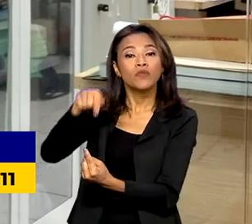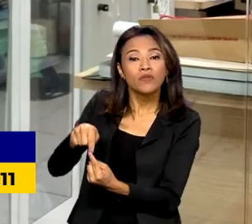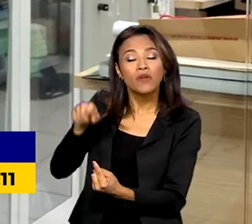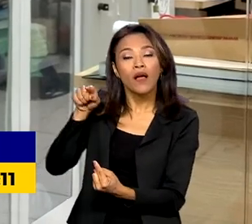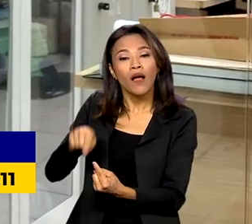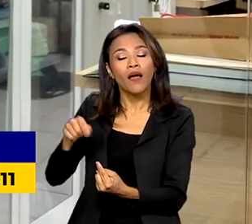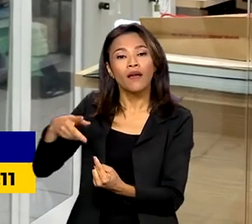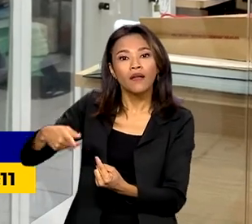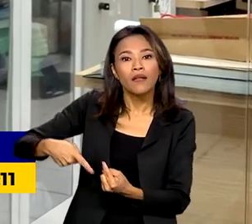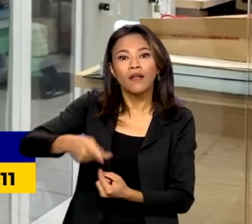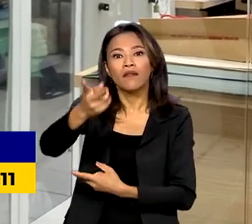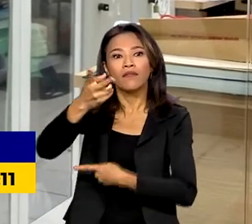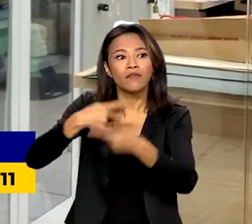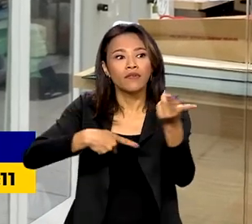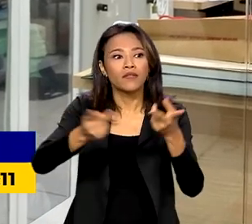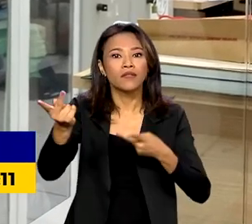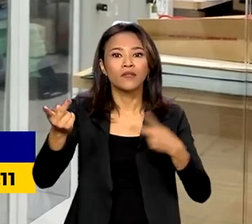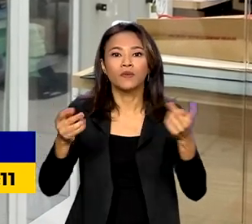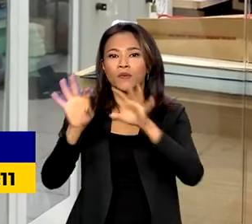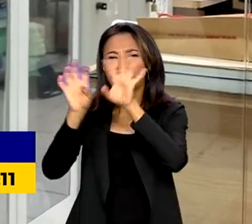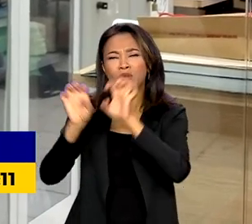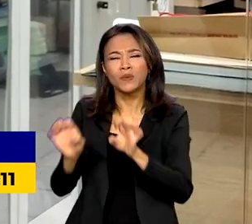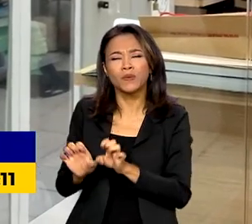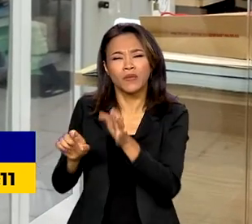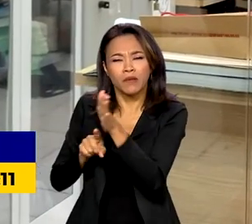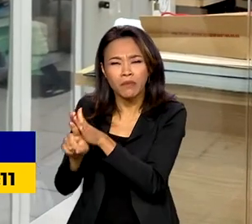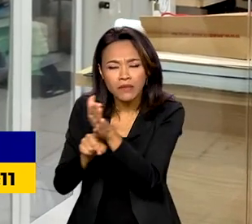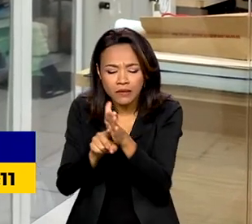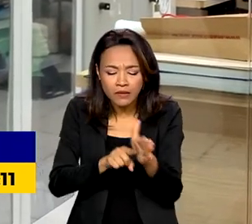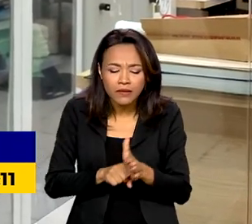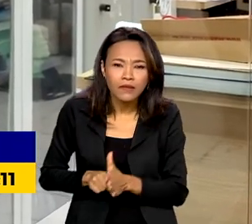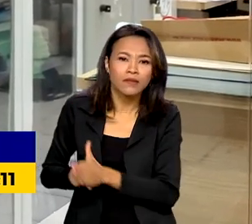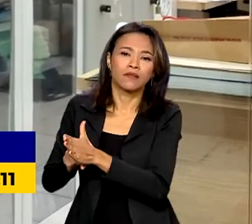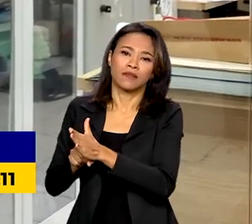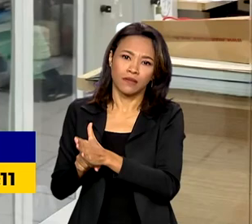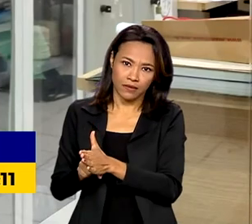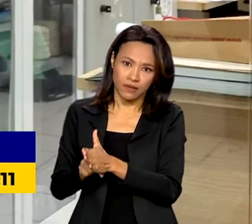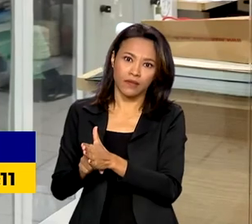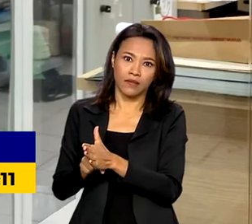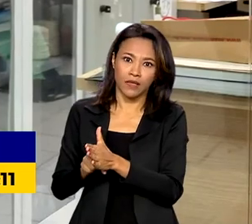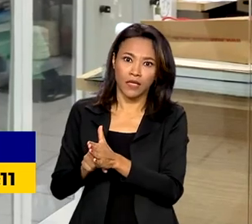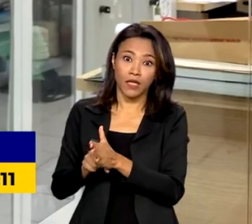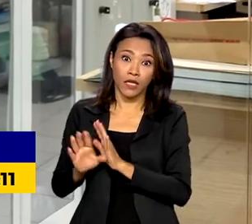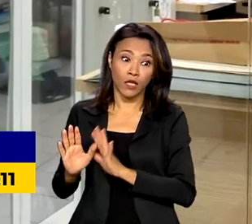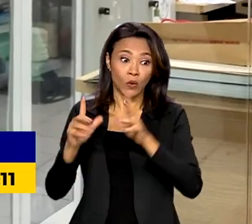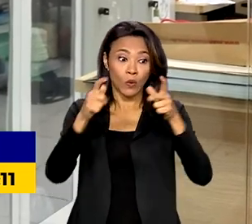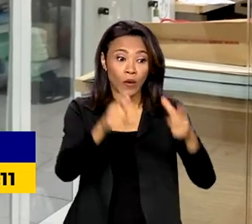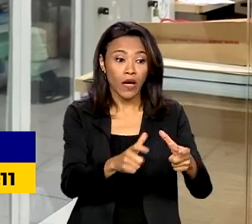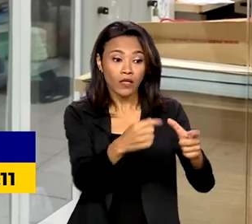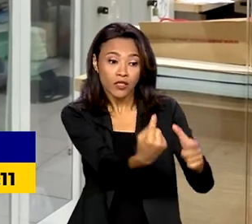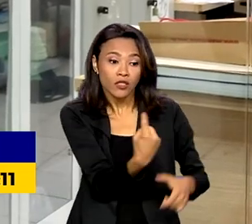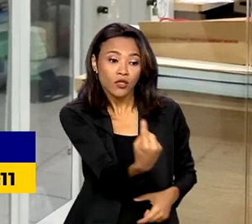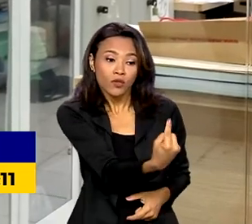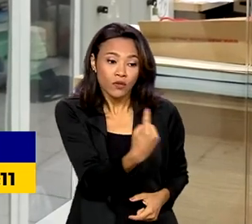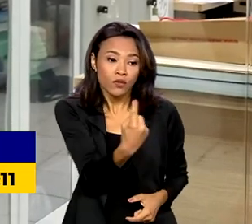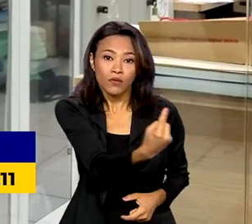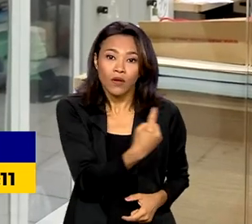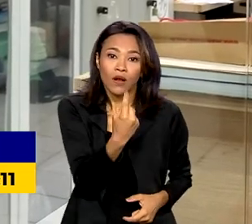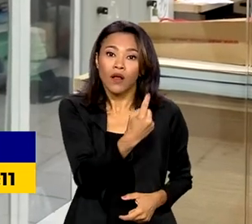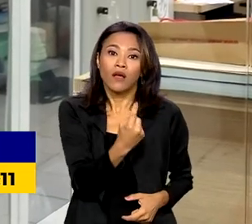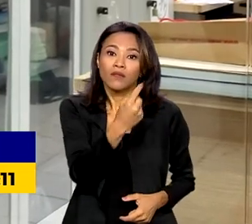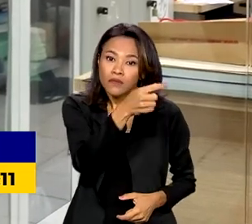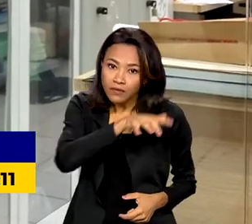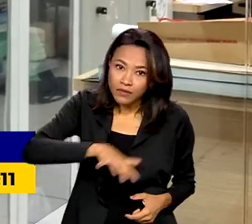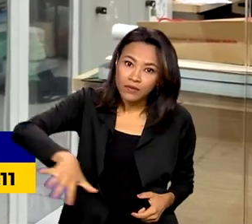expansão e a melhoria de infraestrutura de pesquisa em áreas isoladas na Amazônia. Então a